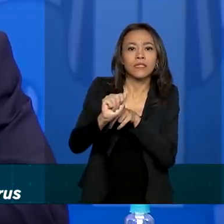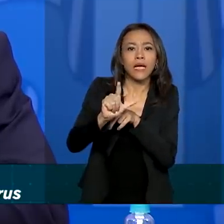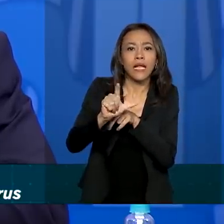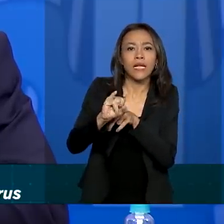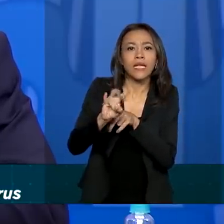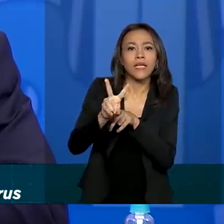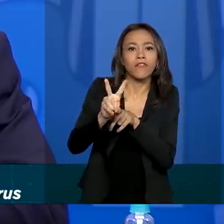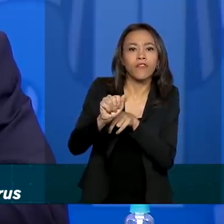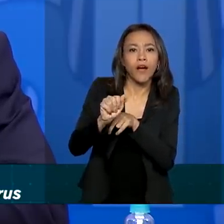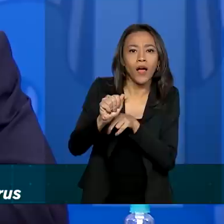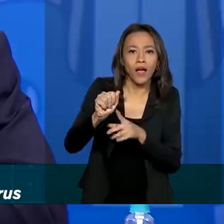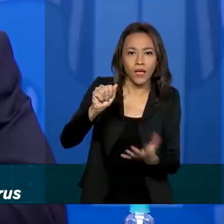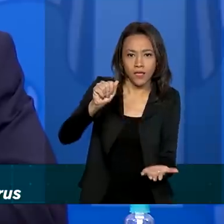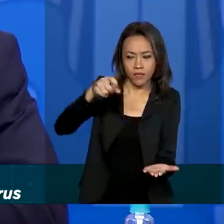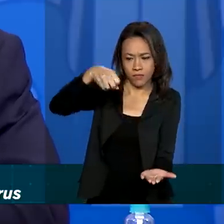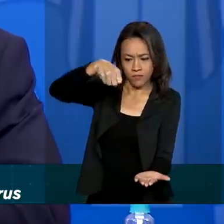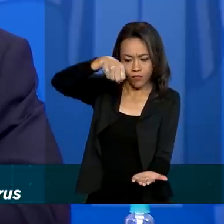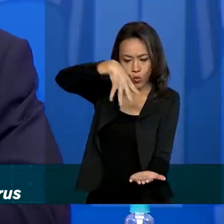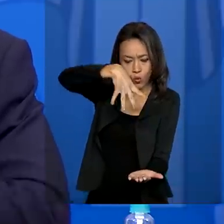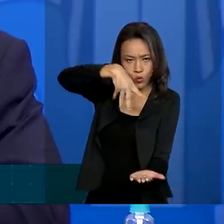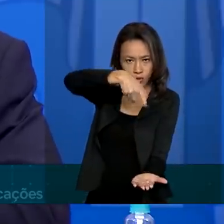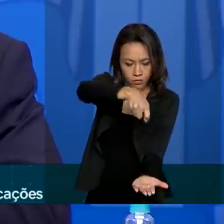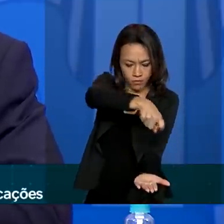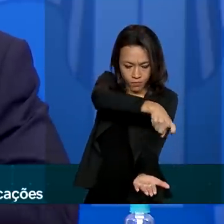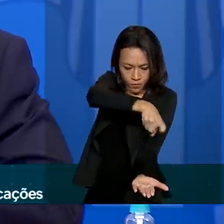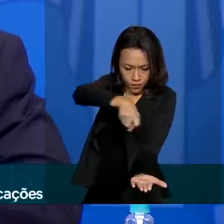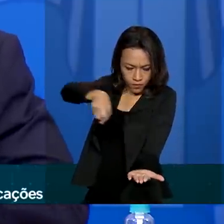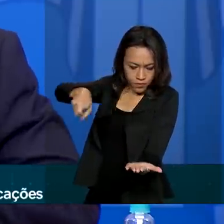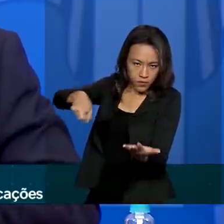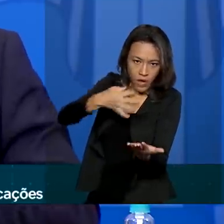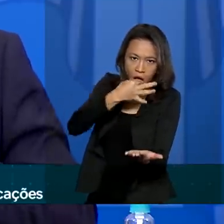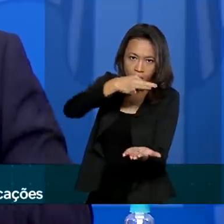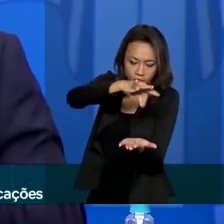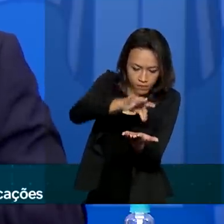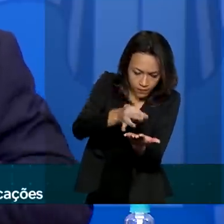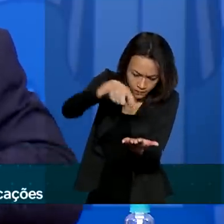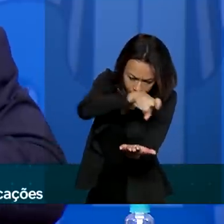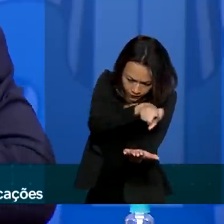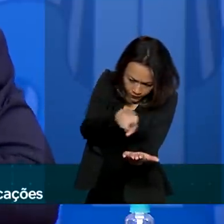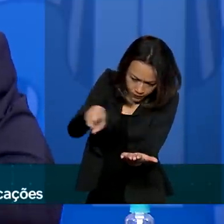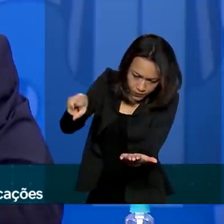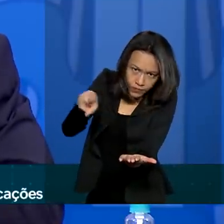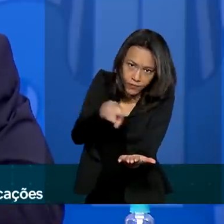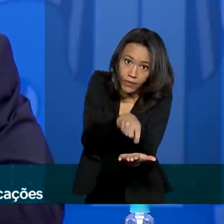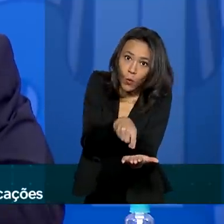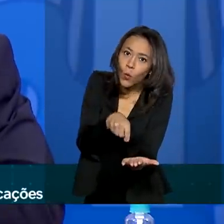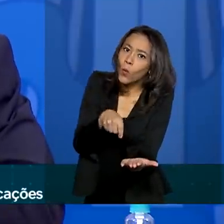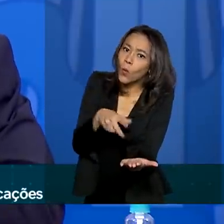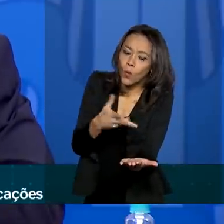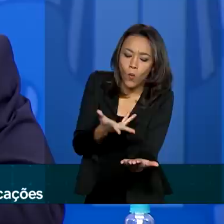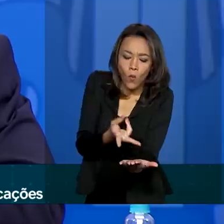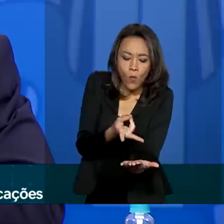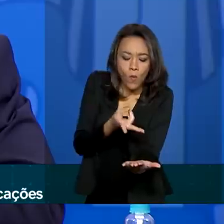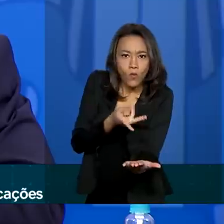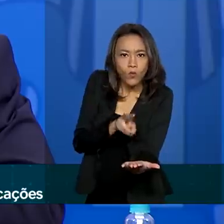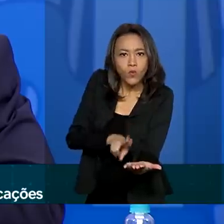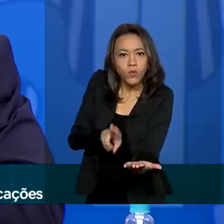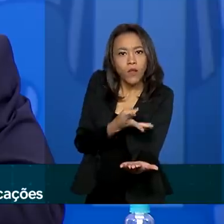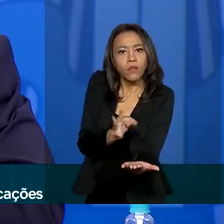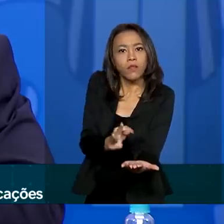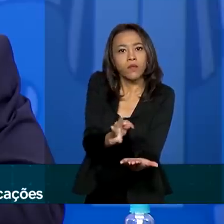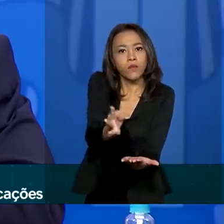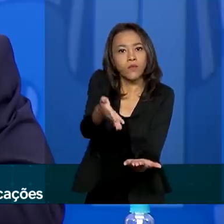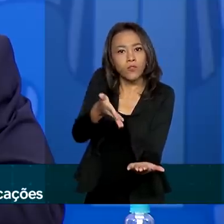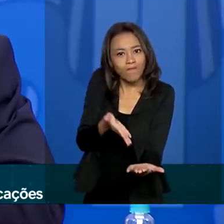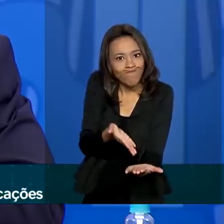iluminada com laser, um espectro grande de frequências e com isso a inteligência artificial programada